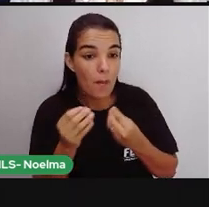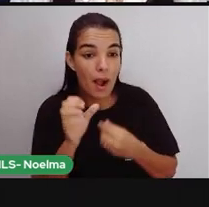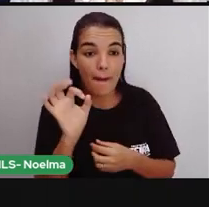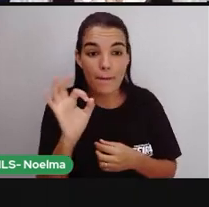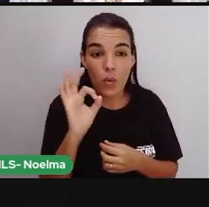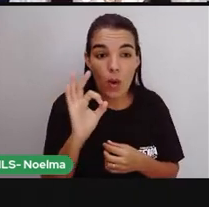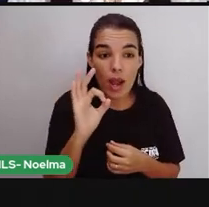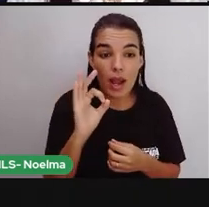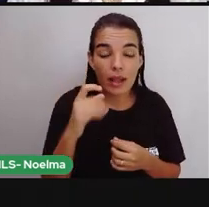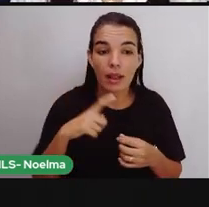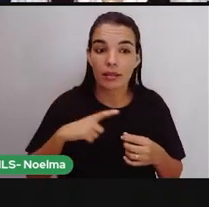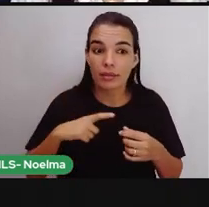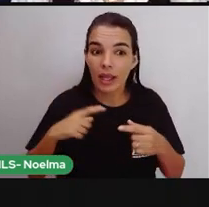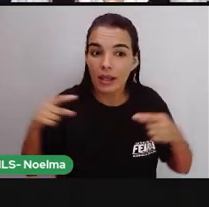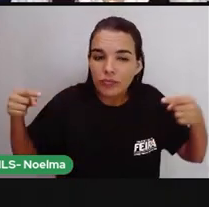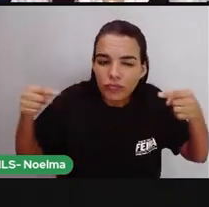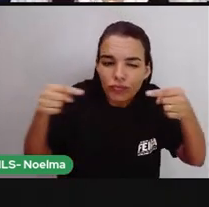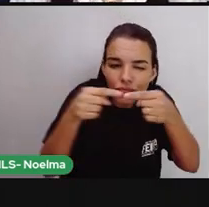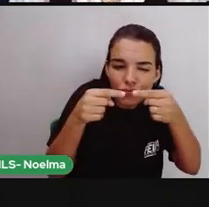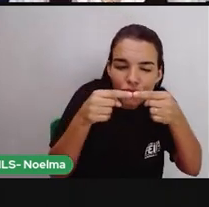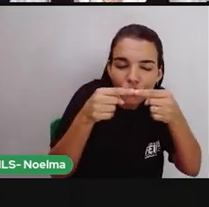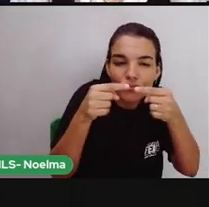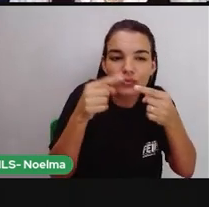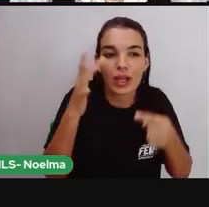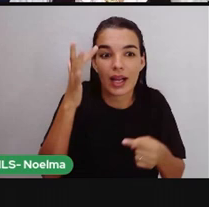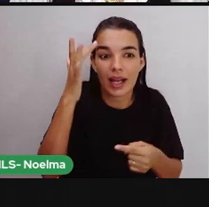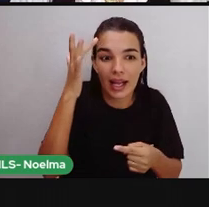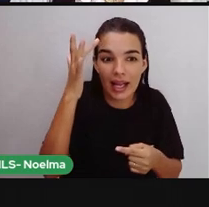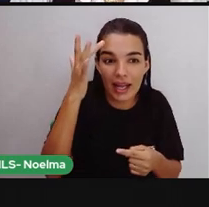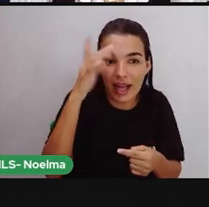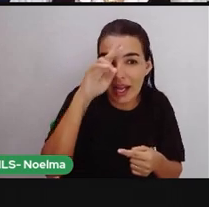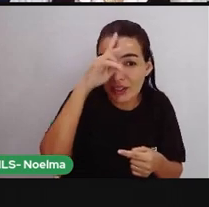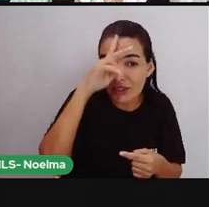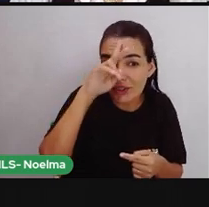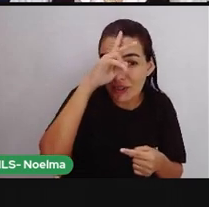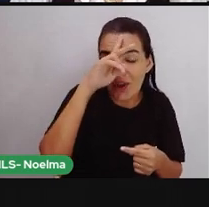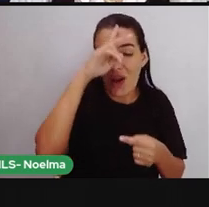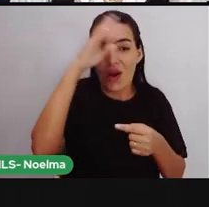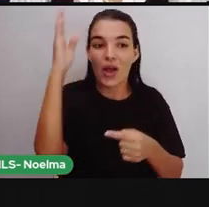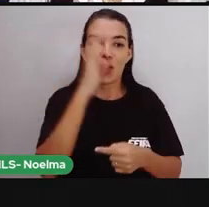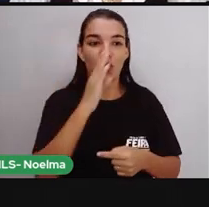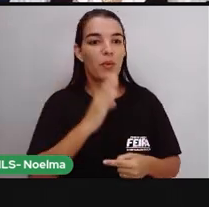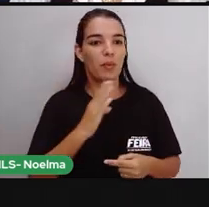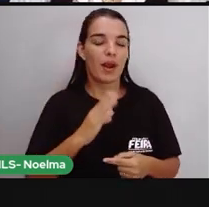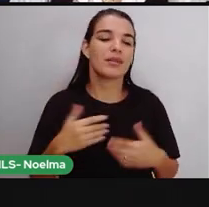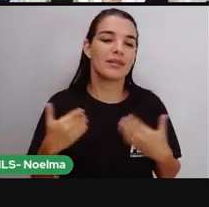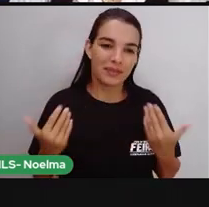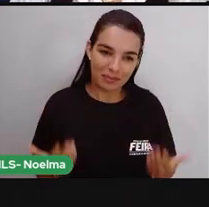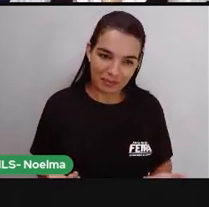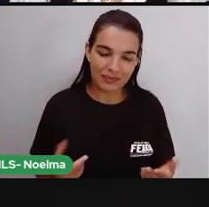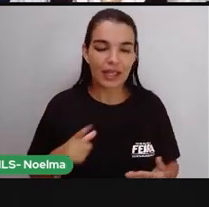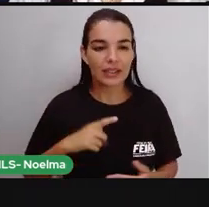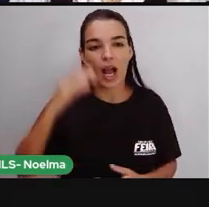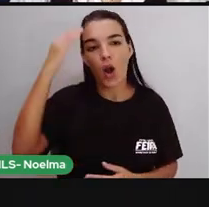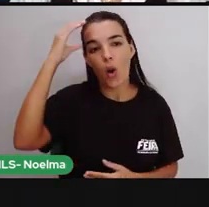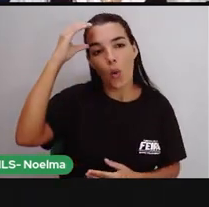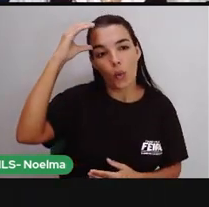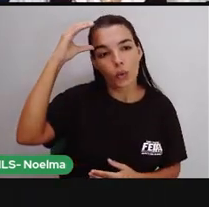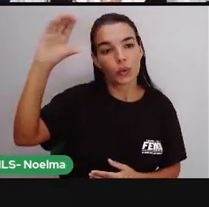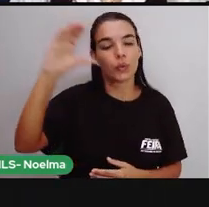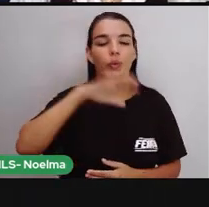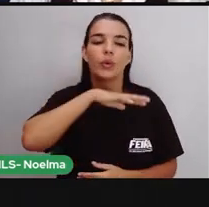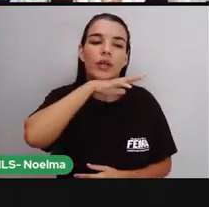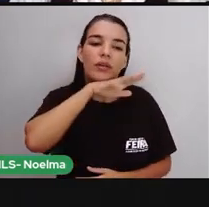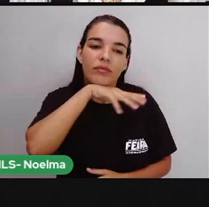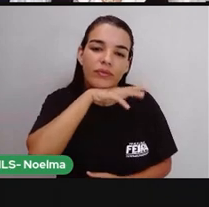tudo a ver com a história do Brasil? Então, assim, o dinheiro em si tem a ver com a história, com a cultura, com a fauna,